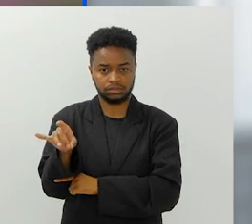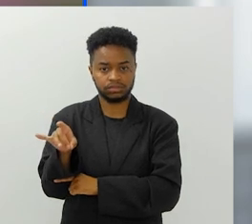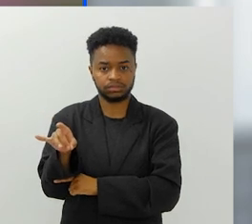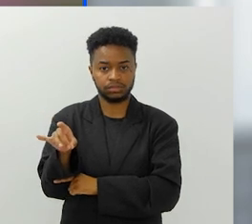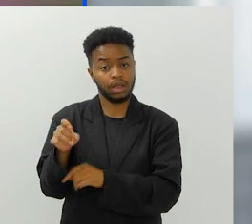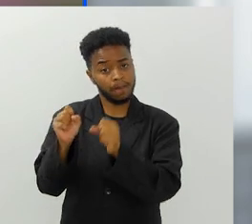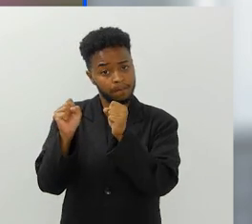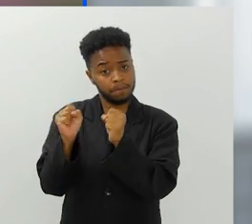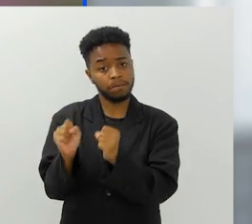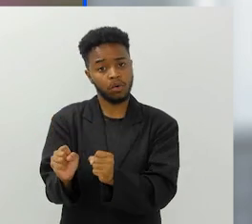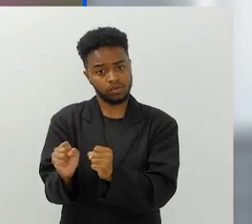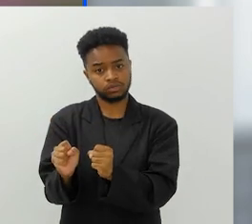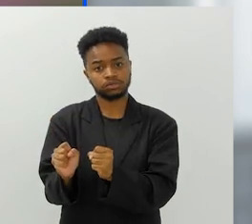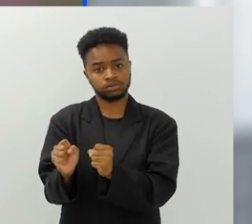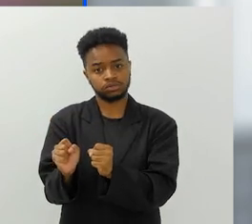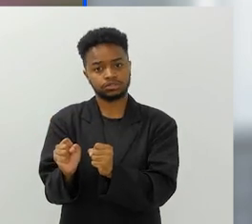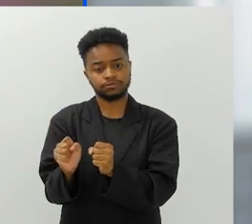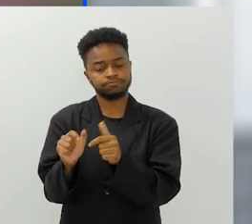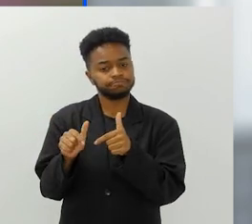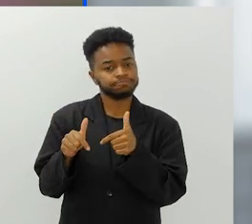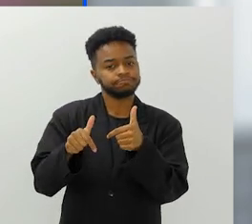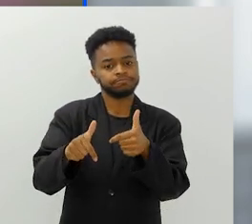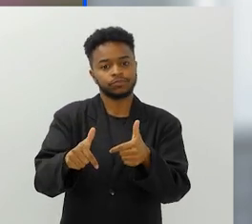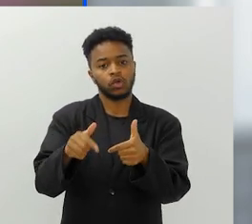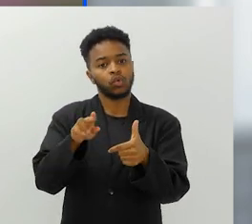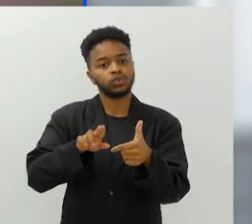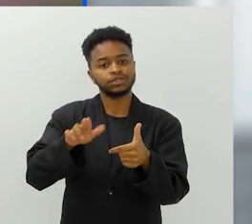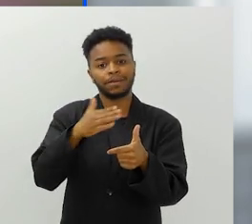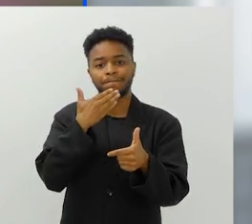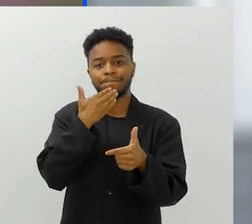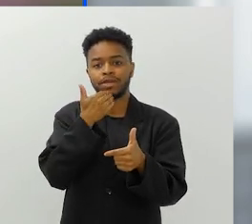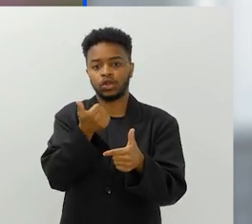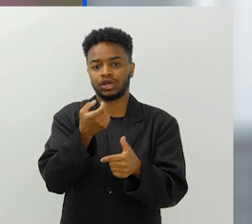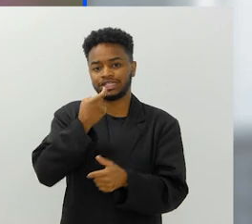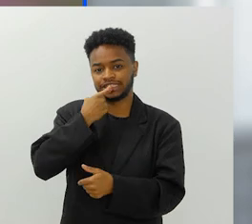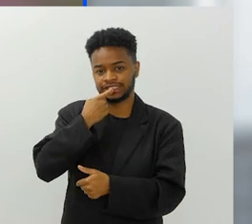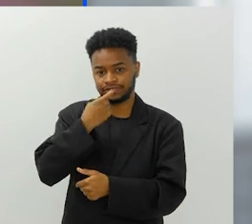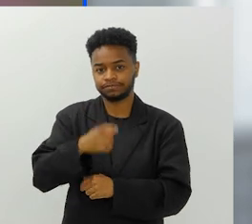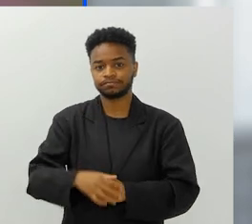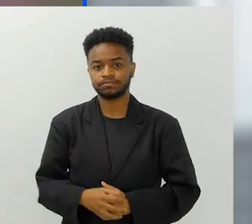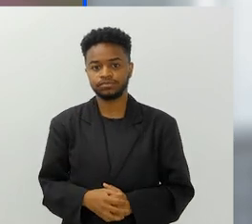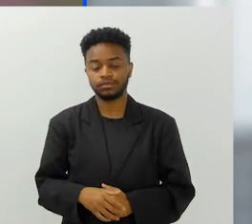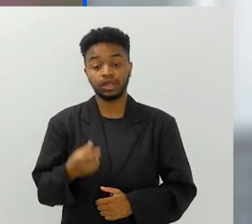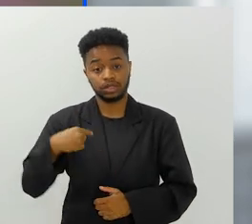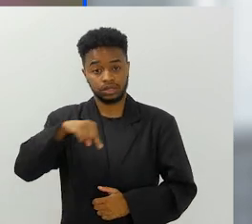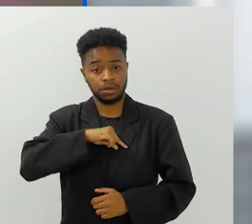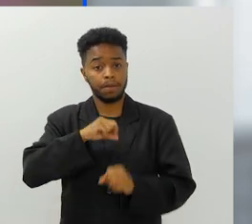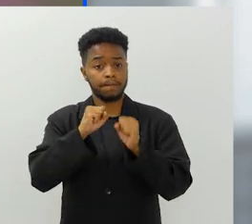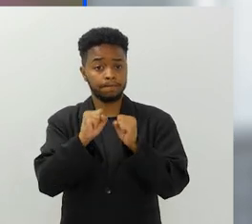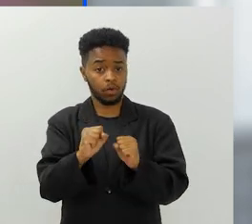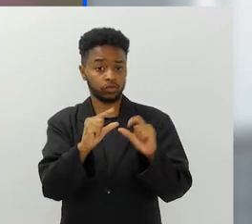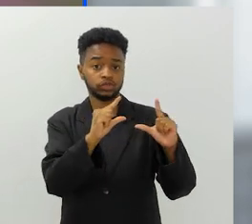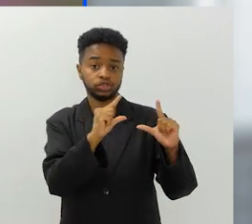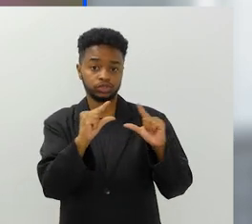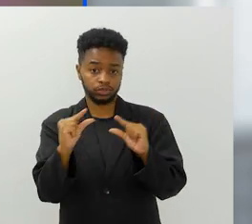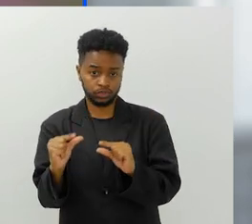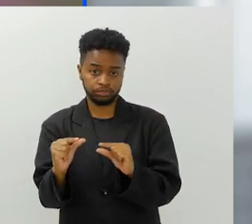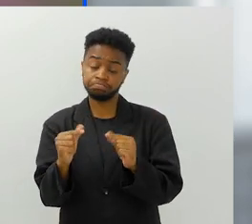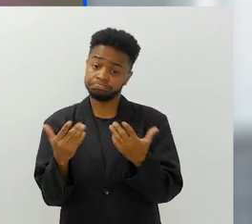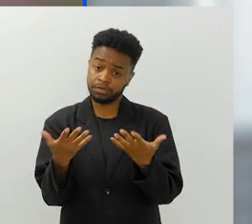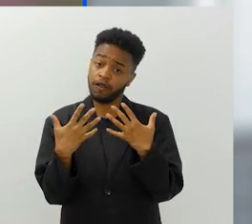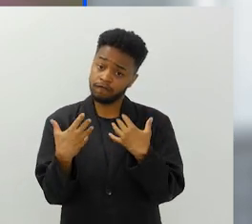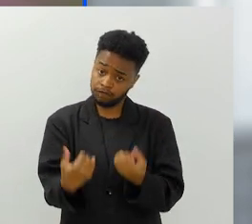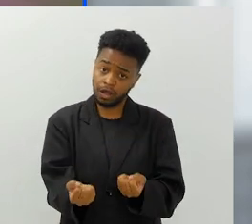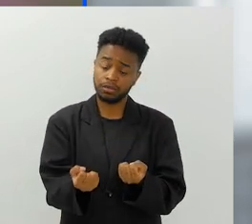nós pode fazer um melhor uso do plástico. Podemos reduzir,